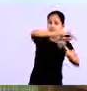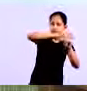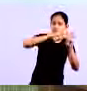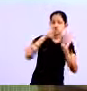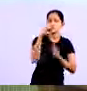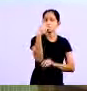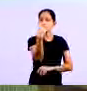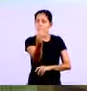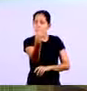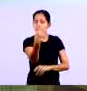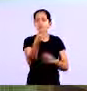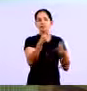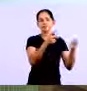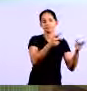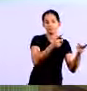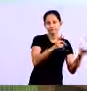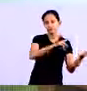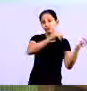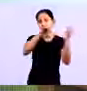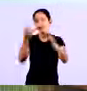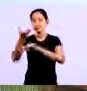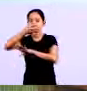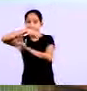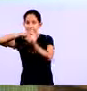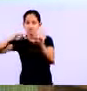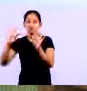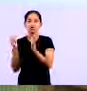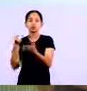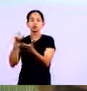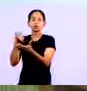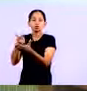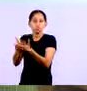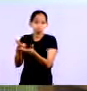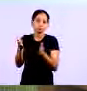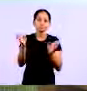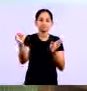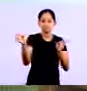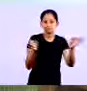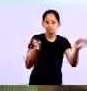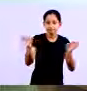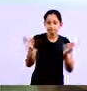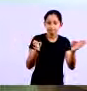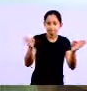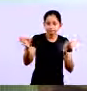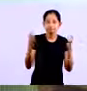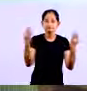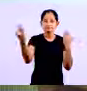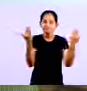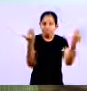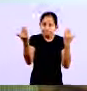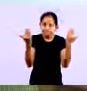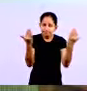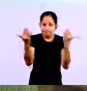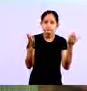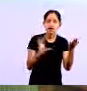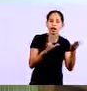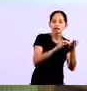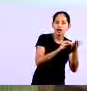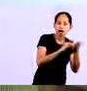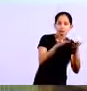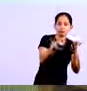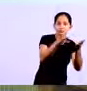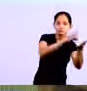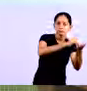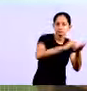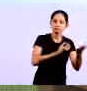planilha Ali de vendas Uma outra planilha Onde você controla Todas as contas a receber E você vai Completando uma na outra E